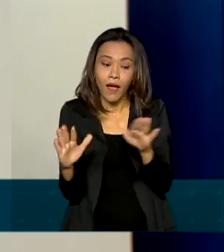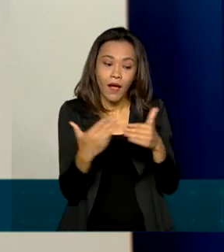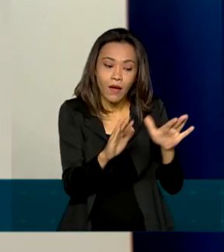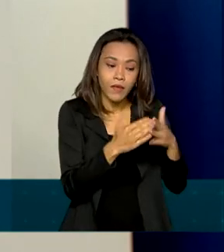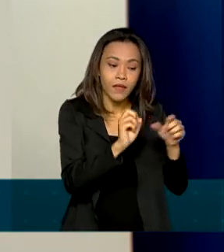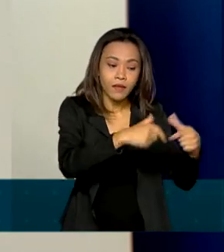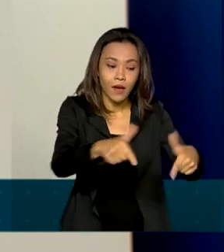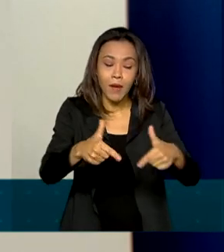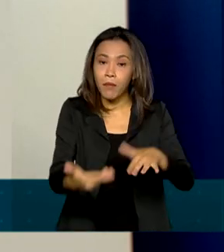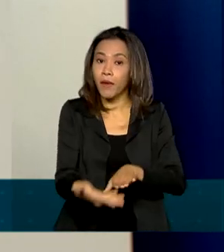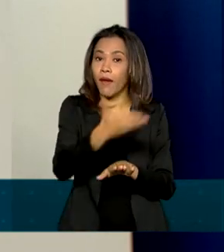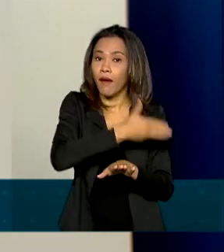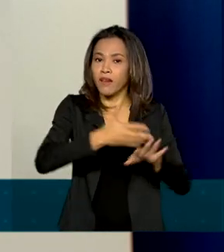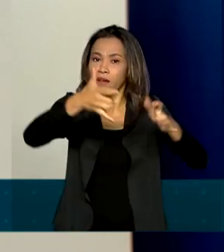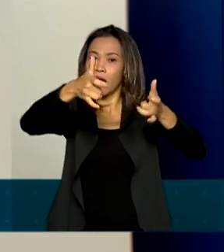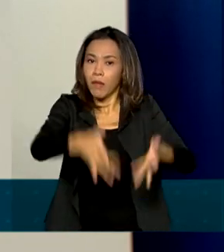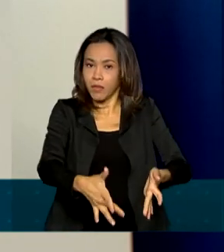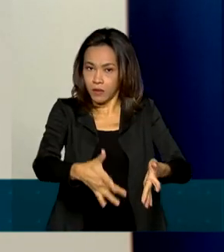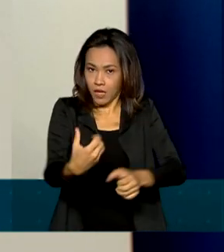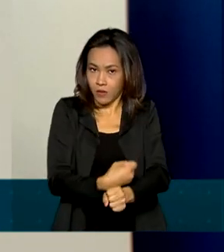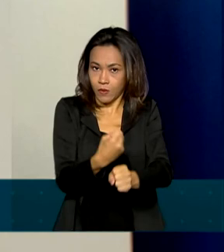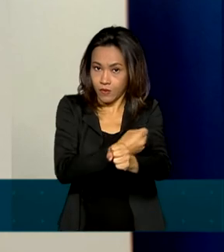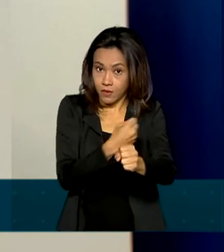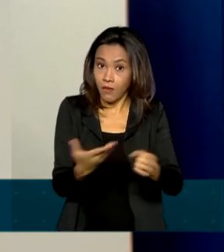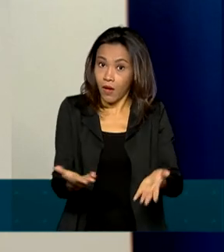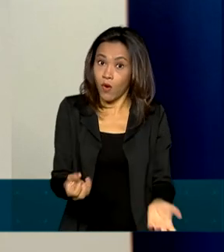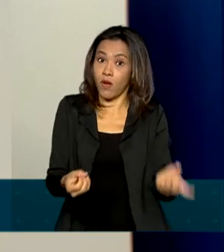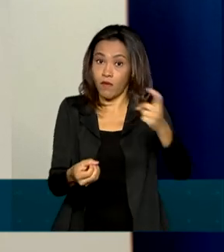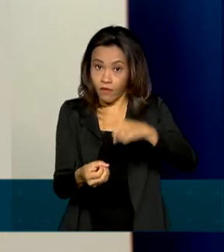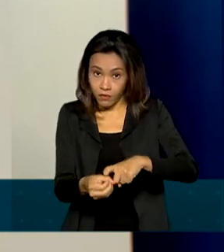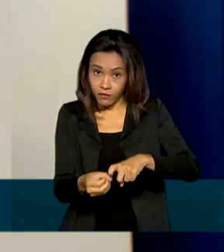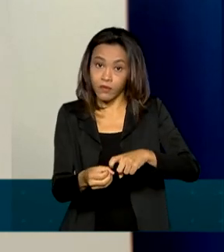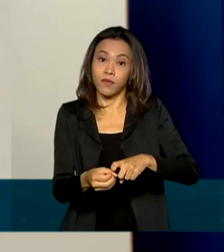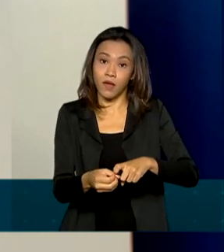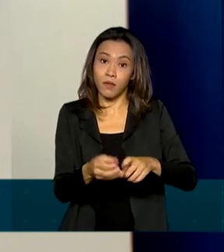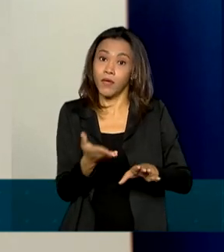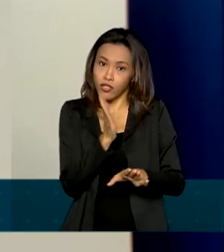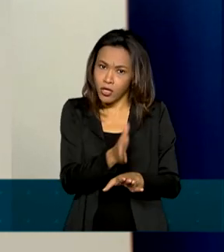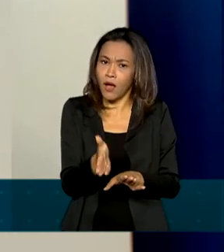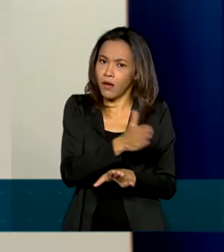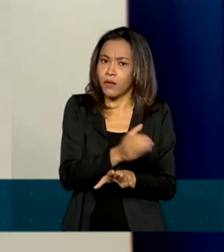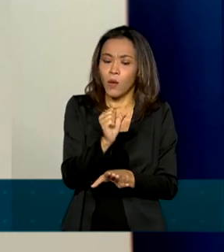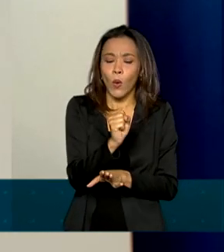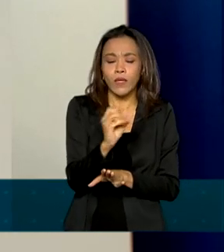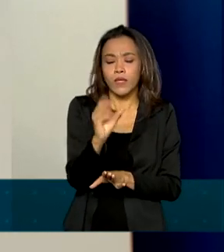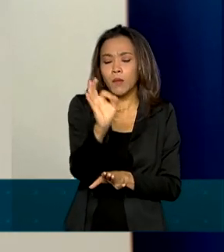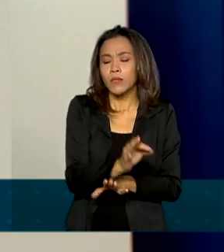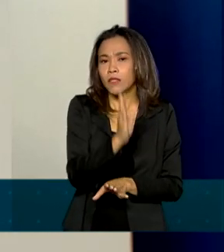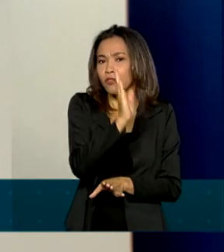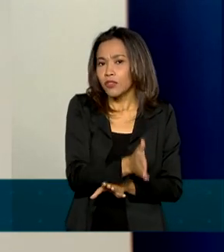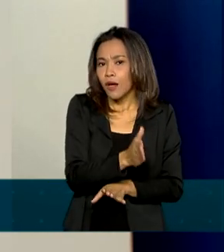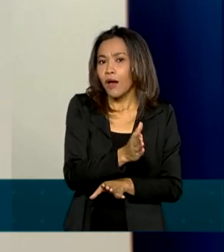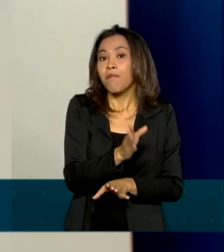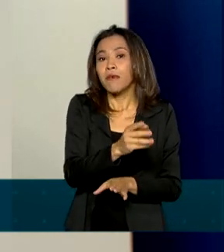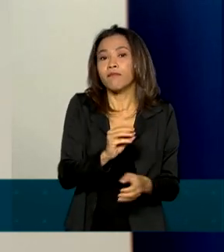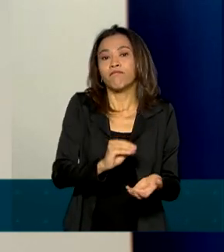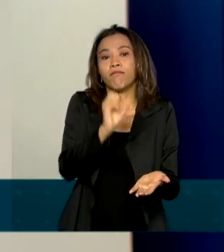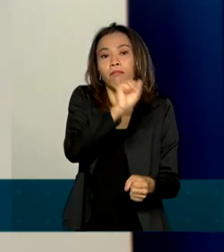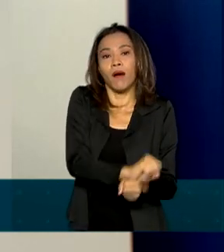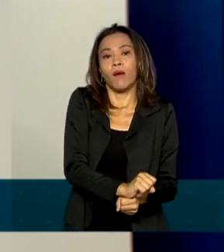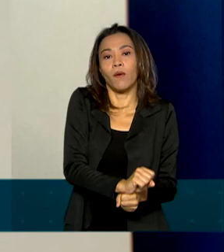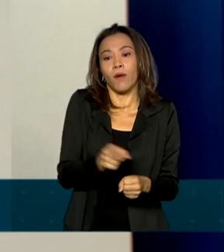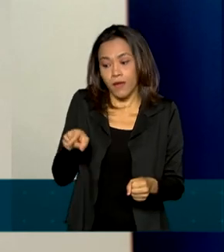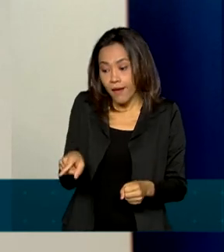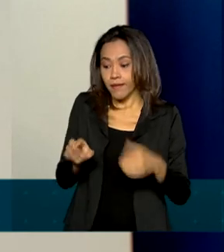estavam paradas e agora vão ser retomadas, 80% das obras já estavam concluídas e a empresa vencedora Bahia